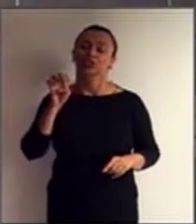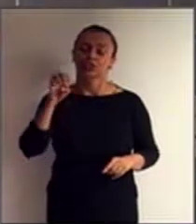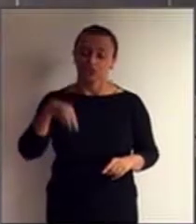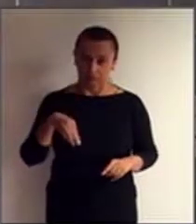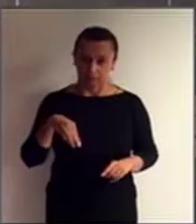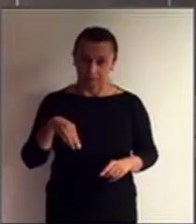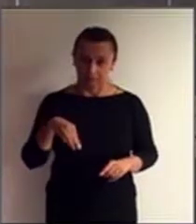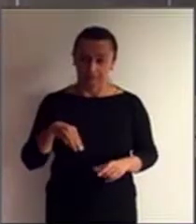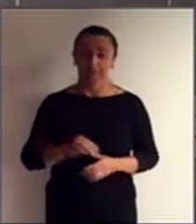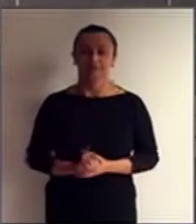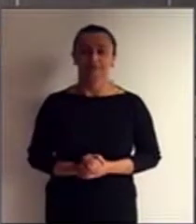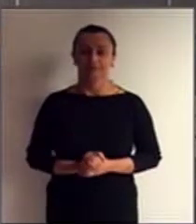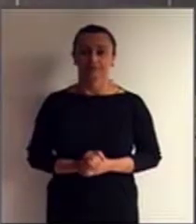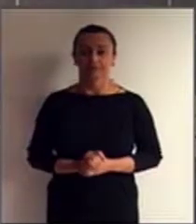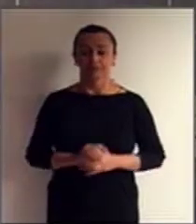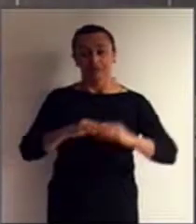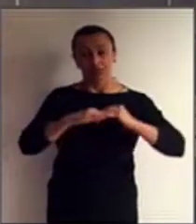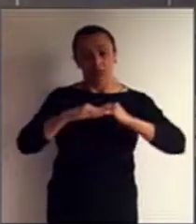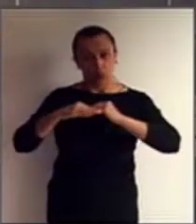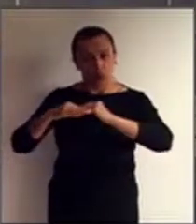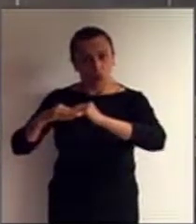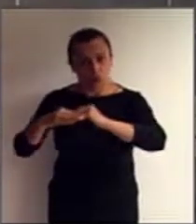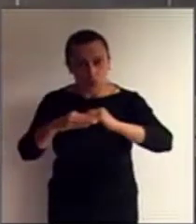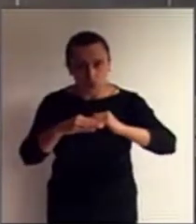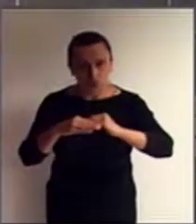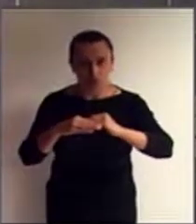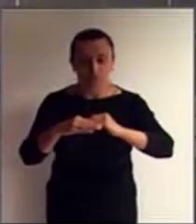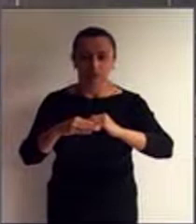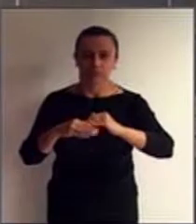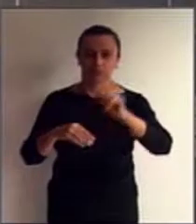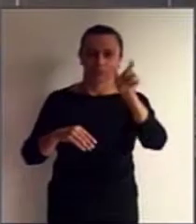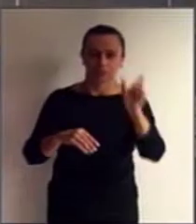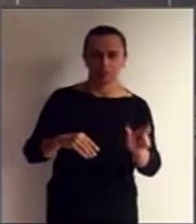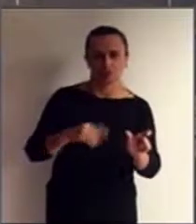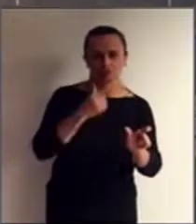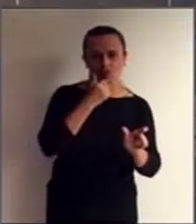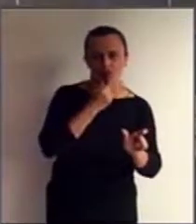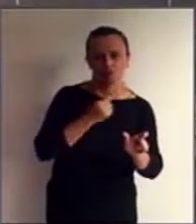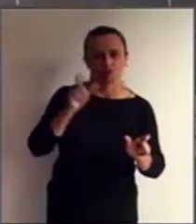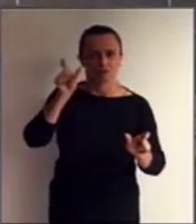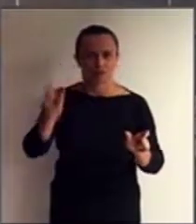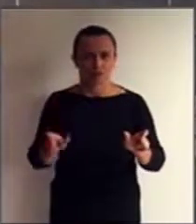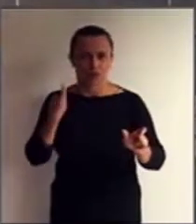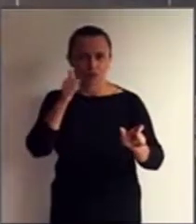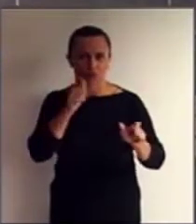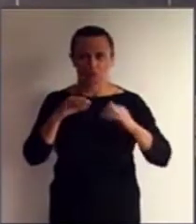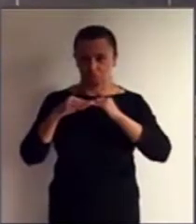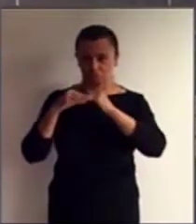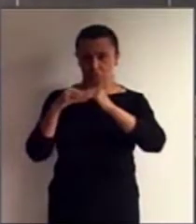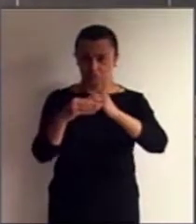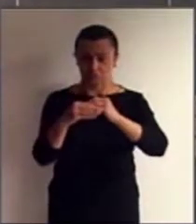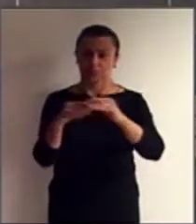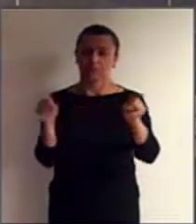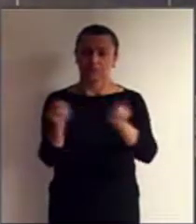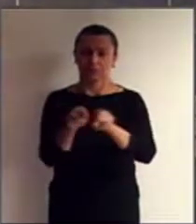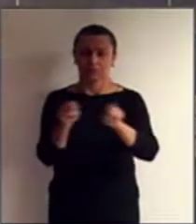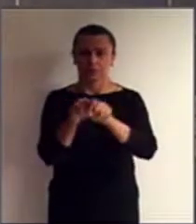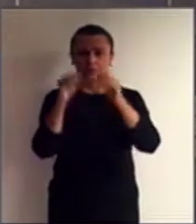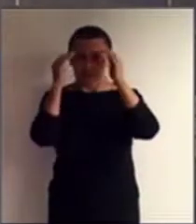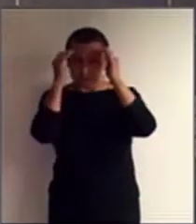a igualdade entre o homem e a mulher, a igualdade de gênero, e o respeito pelo